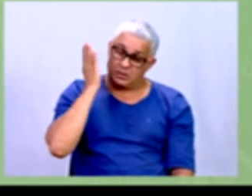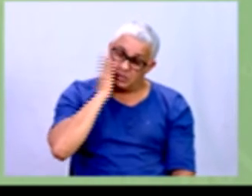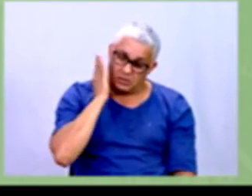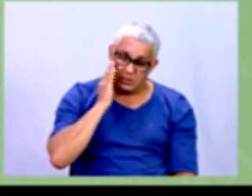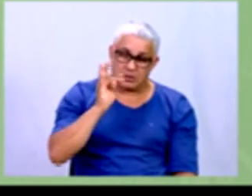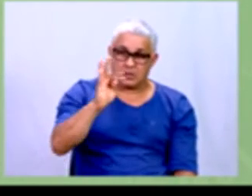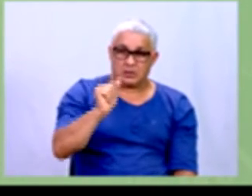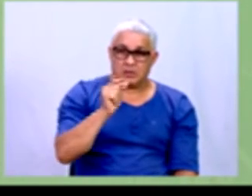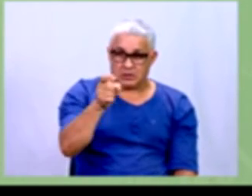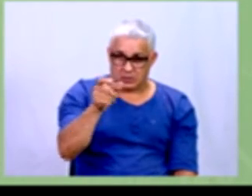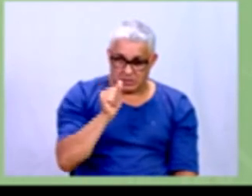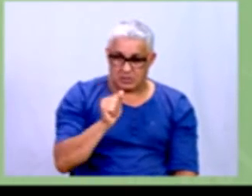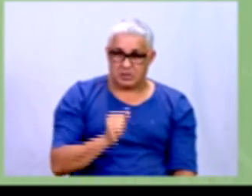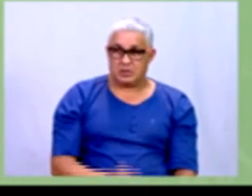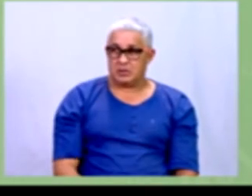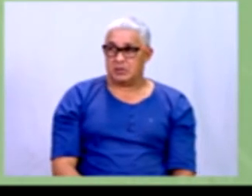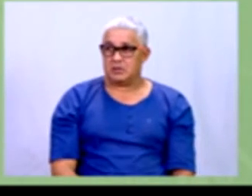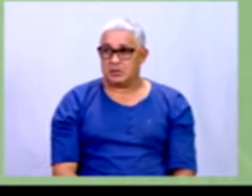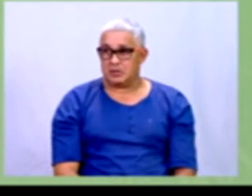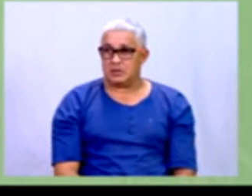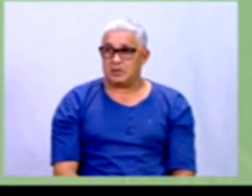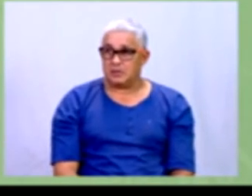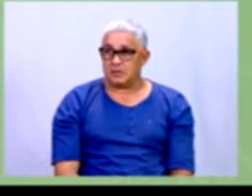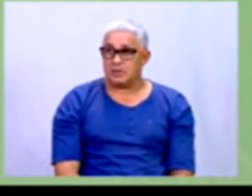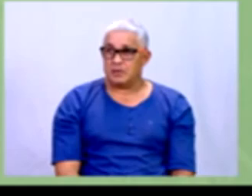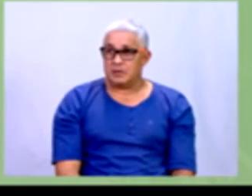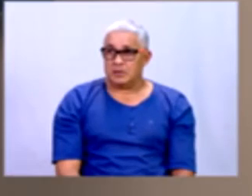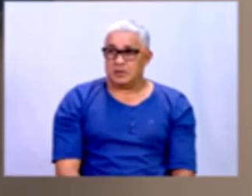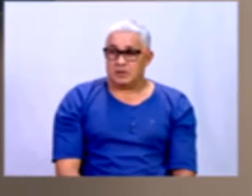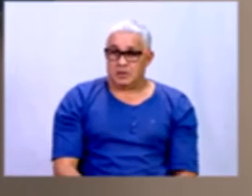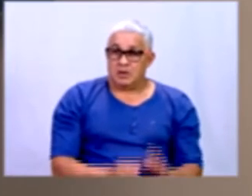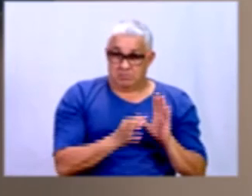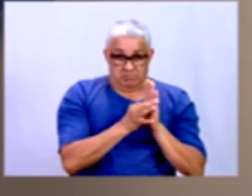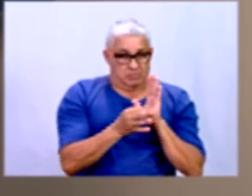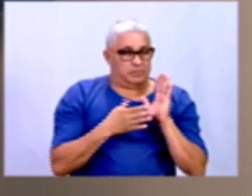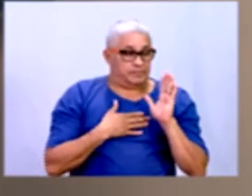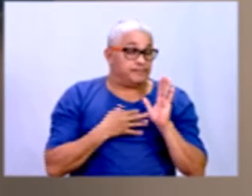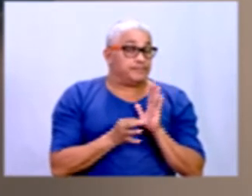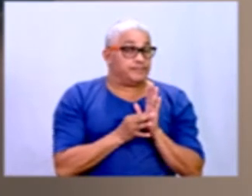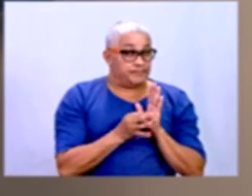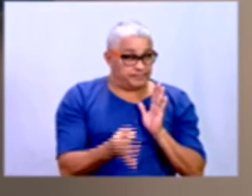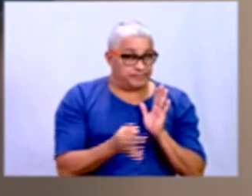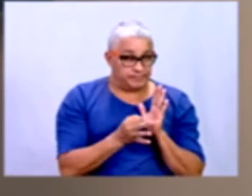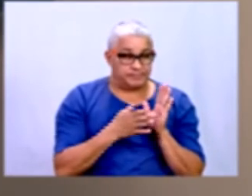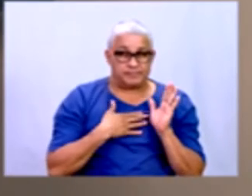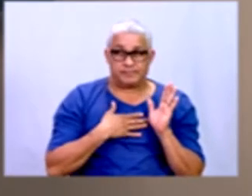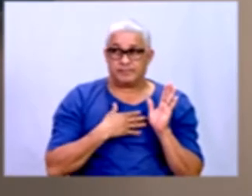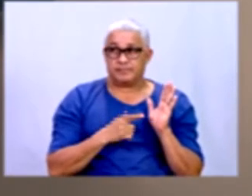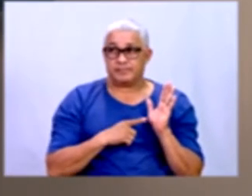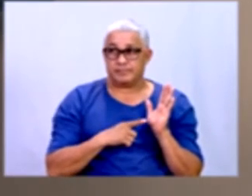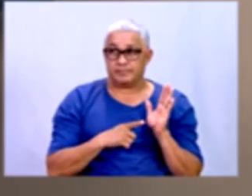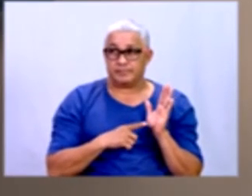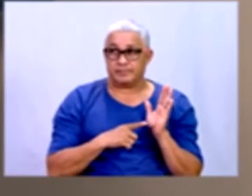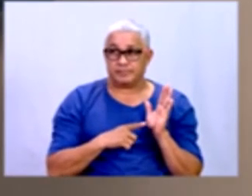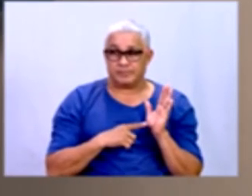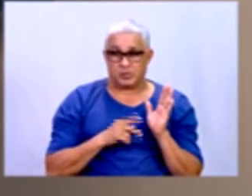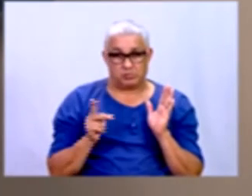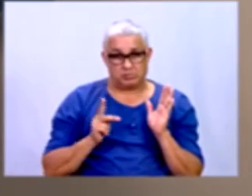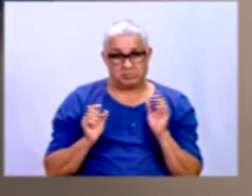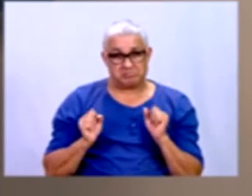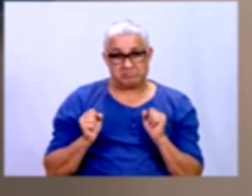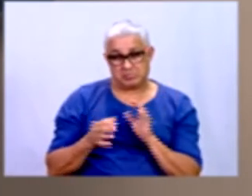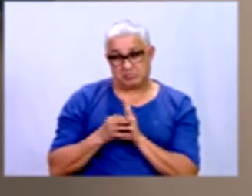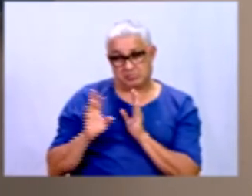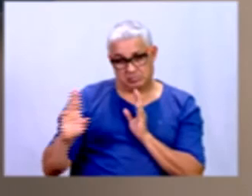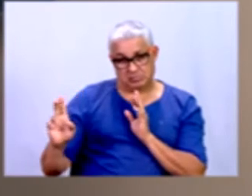que eu, eu, na minha opinião, tem, o professor aqui pode